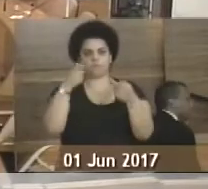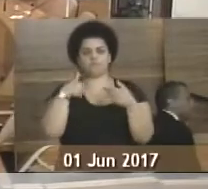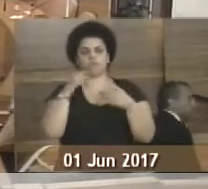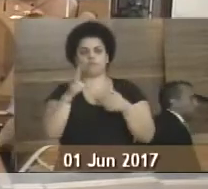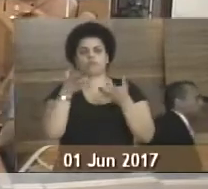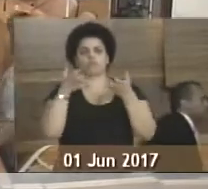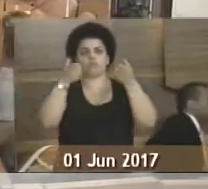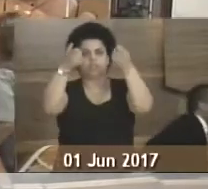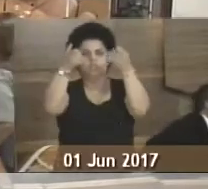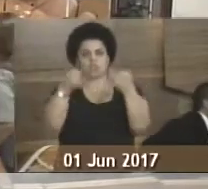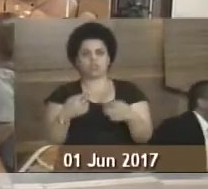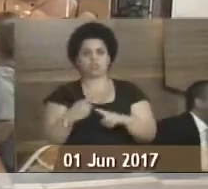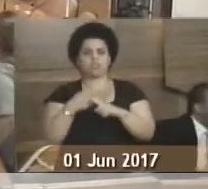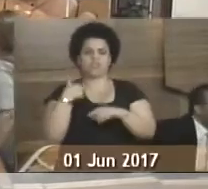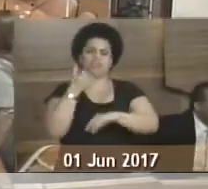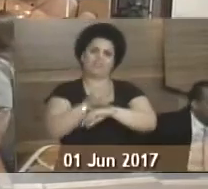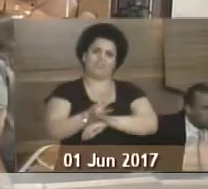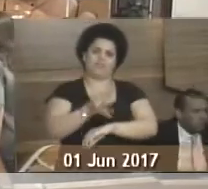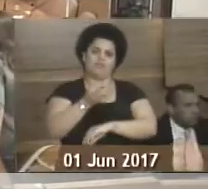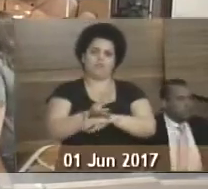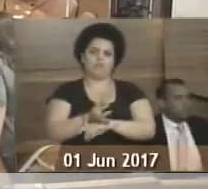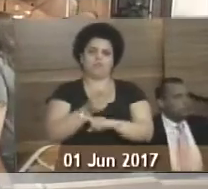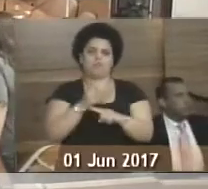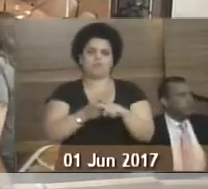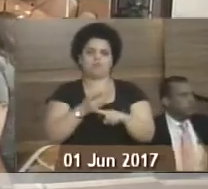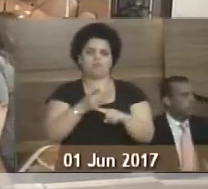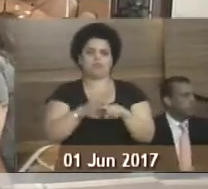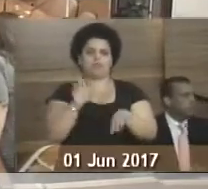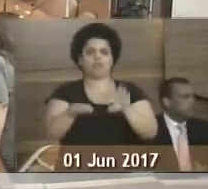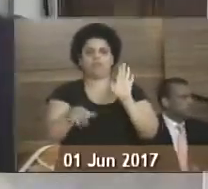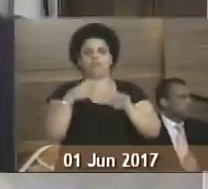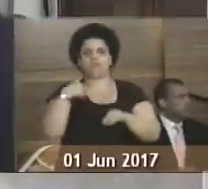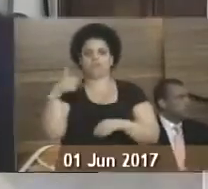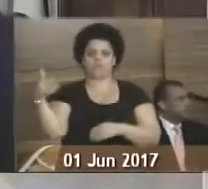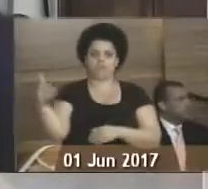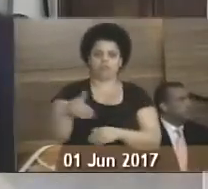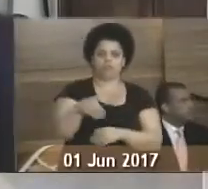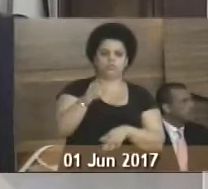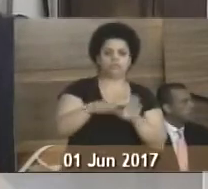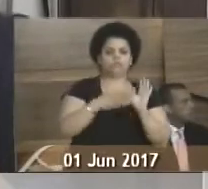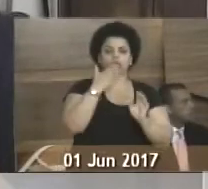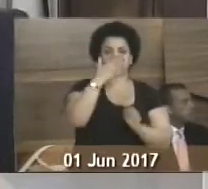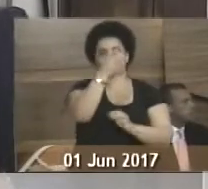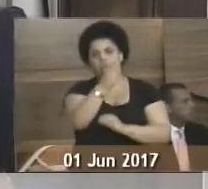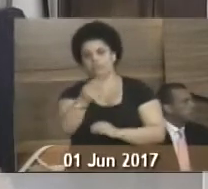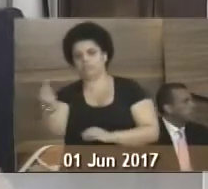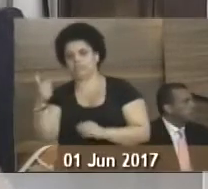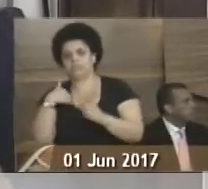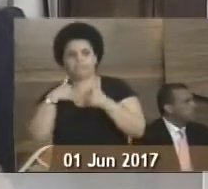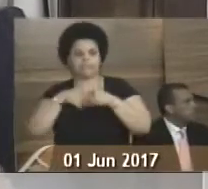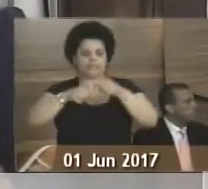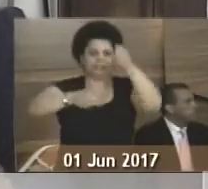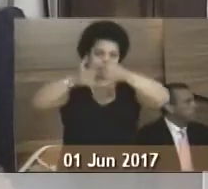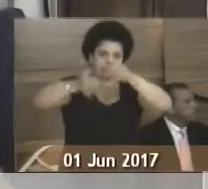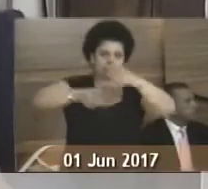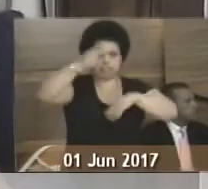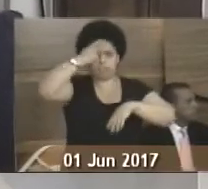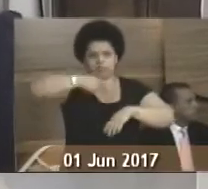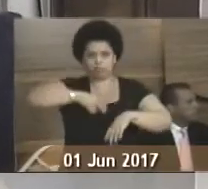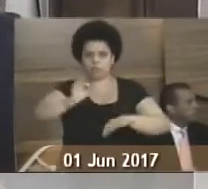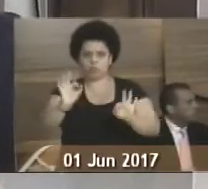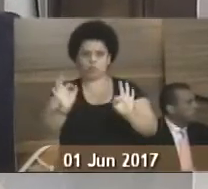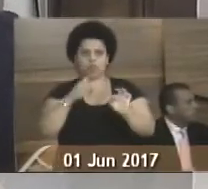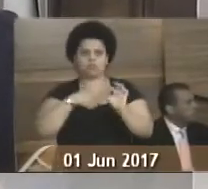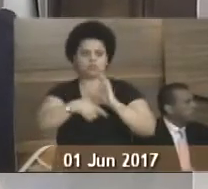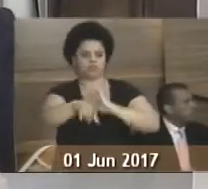explicar as minhas ausências na sessão, porque muitas das vezes eu venho, peço para sair, não fico com explicação. Eu já